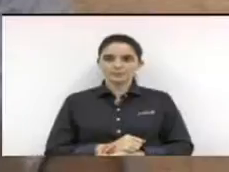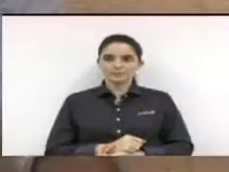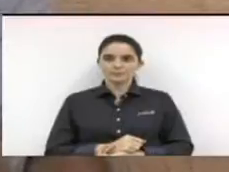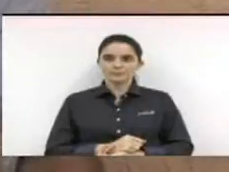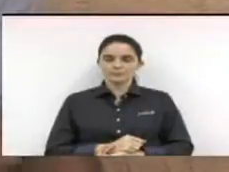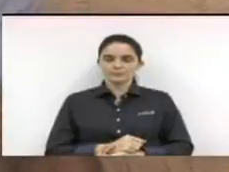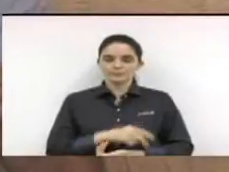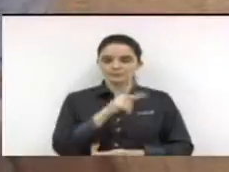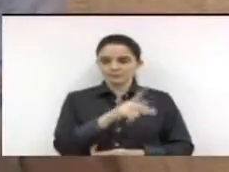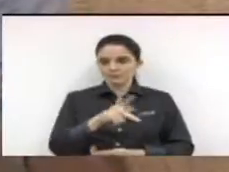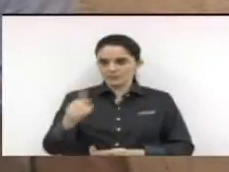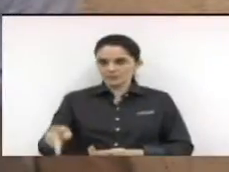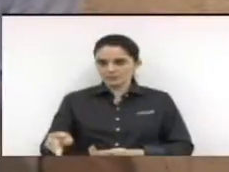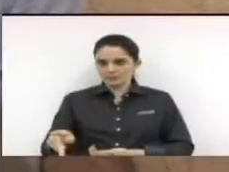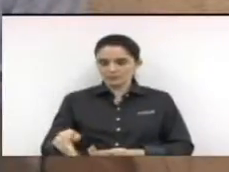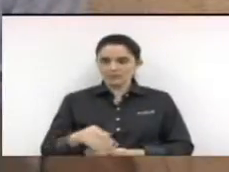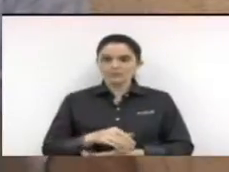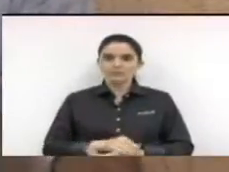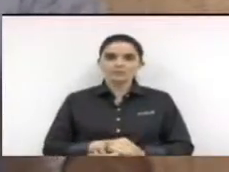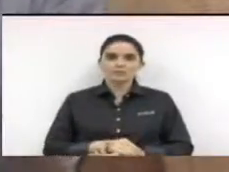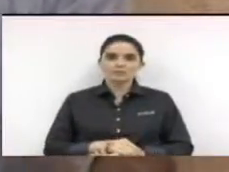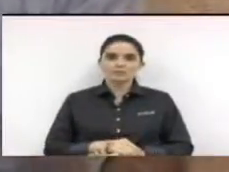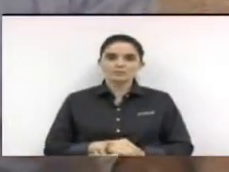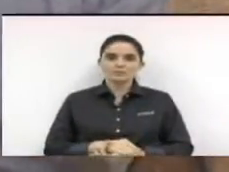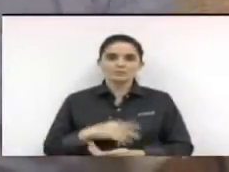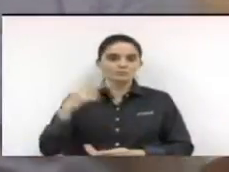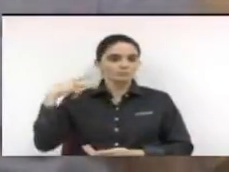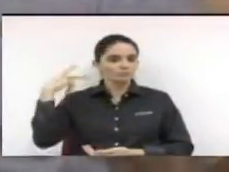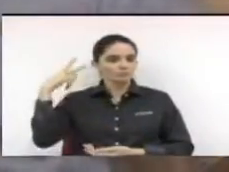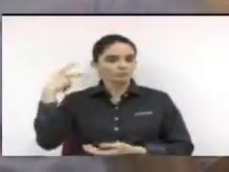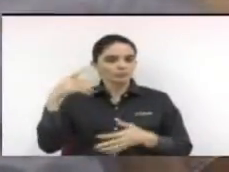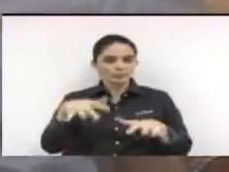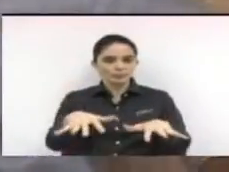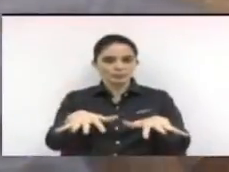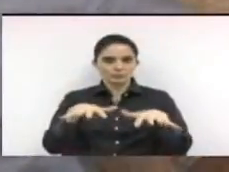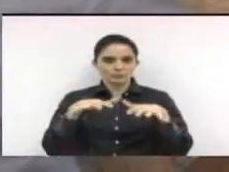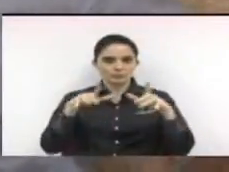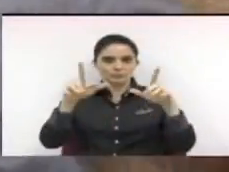Senhor presidente, nobres colegas, público que nos acompanha,